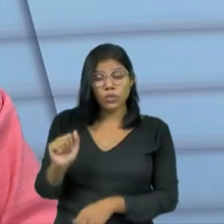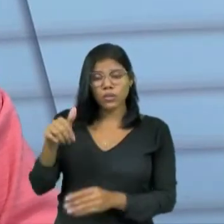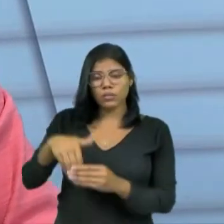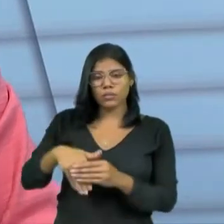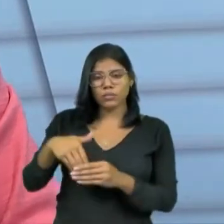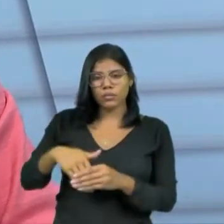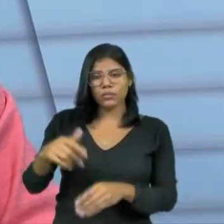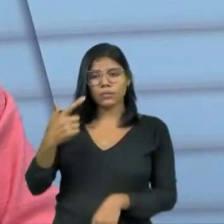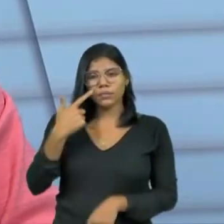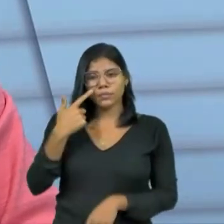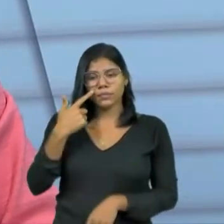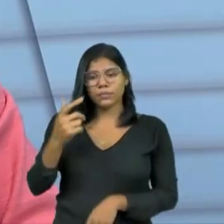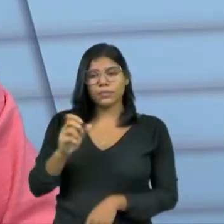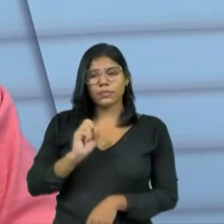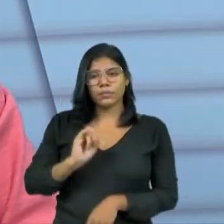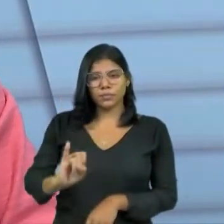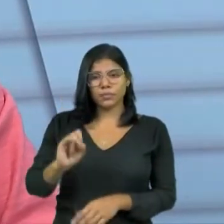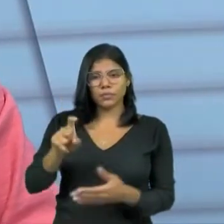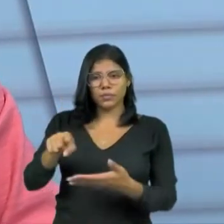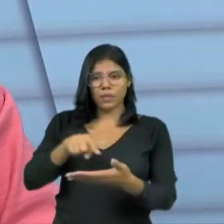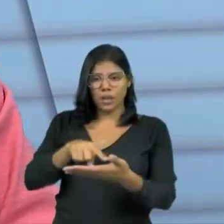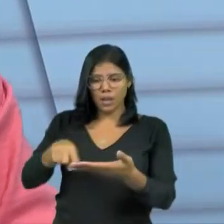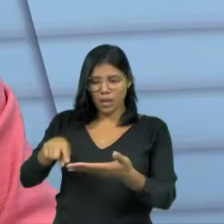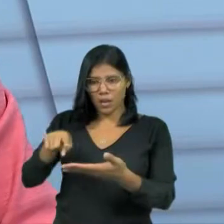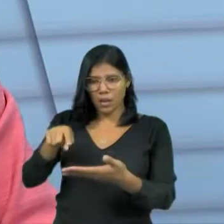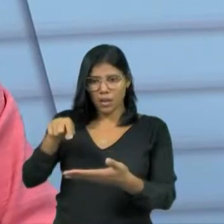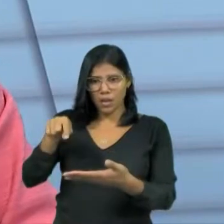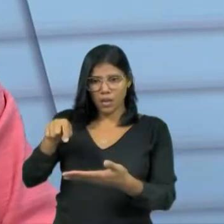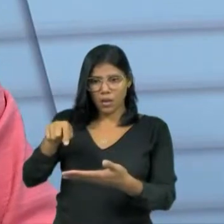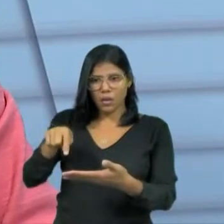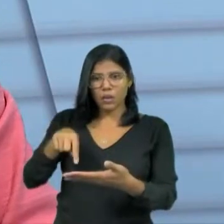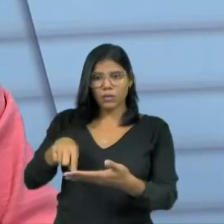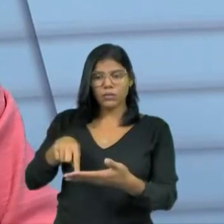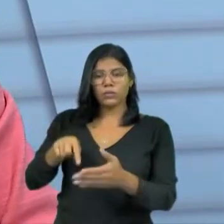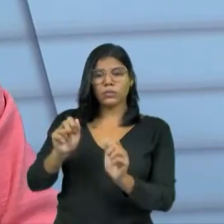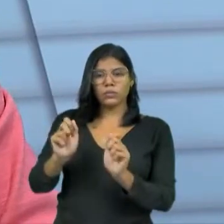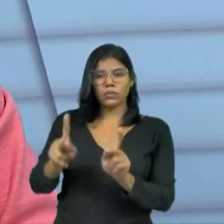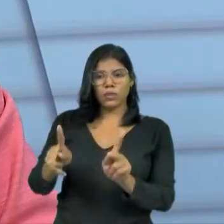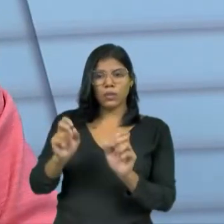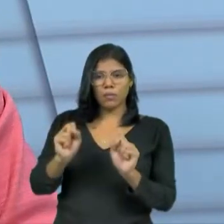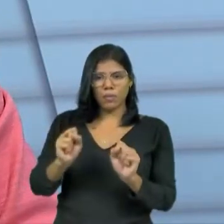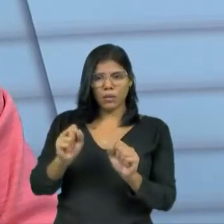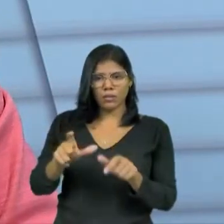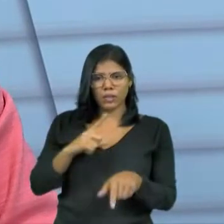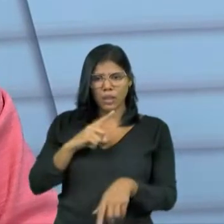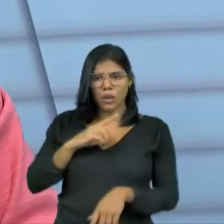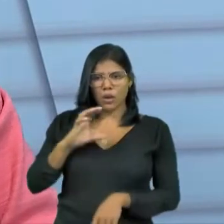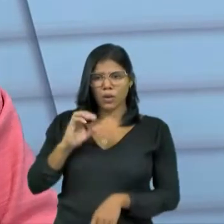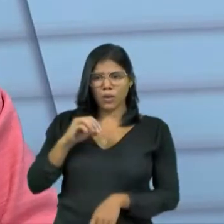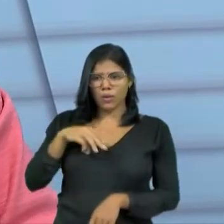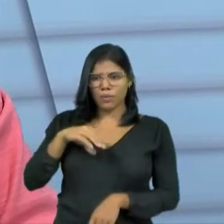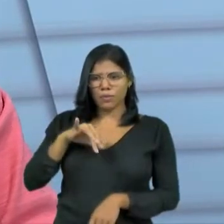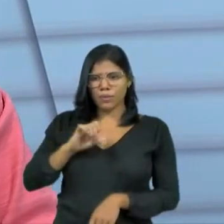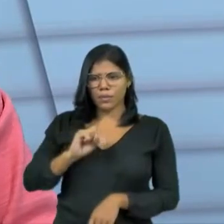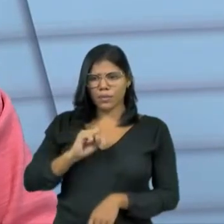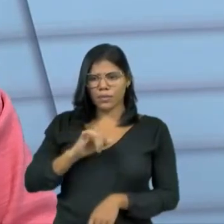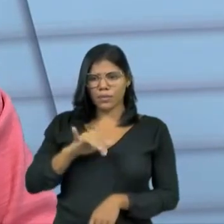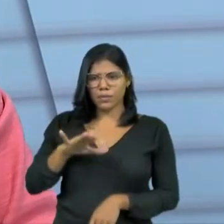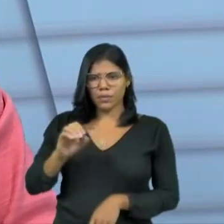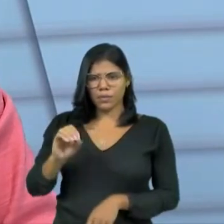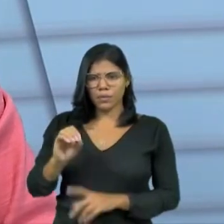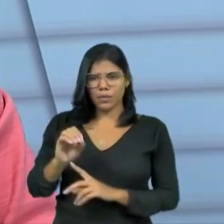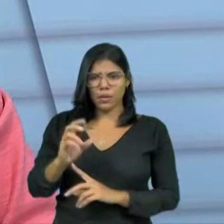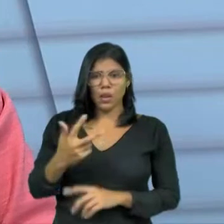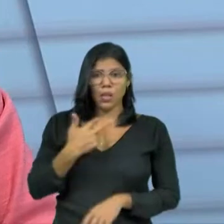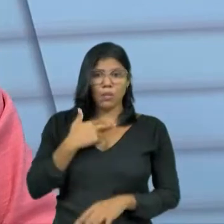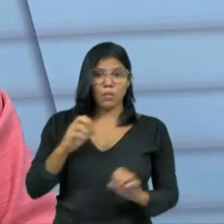verificar se as urnas estão todas ok. É uma auditoria. Pode haver comício ainda? Porque a gente tem que ver mais comício, mas pode. Não pode haver show,